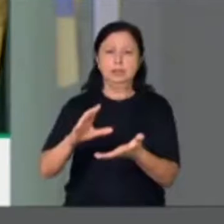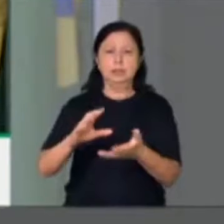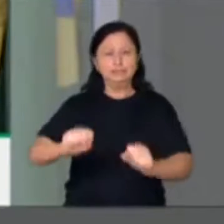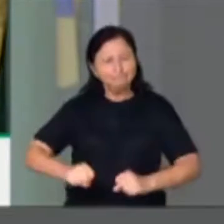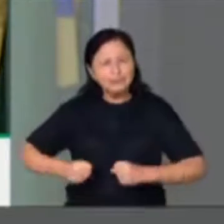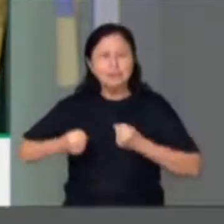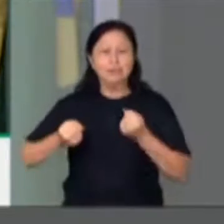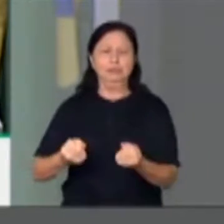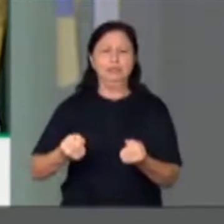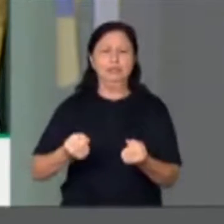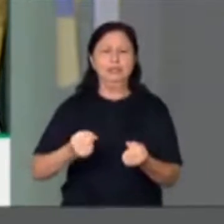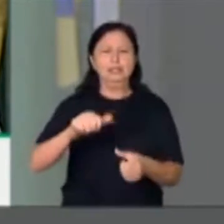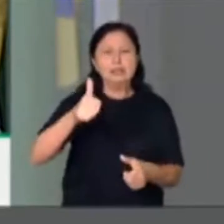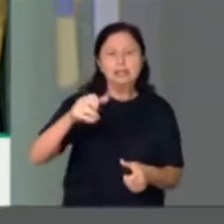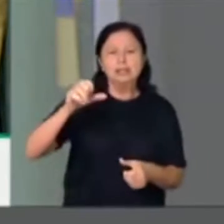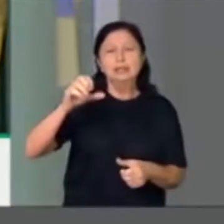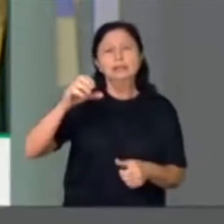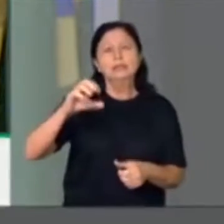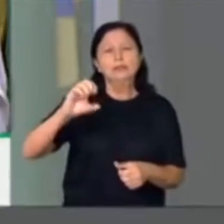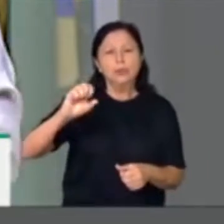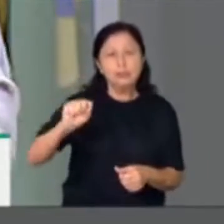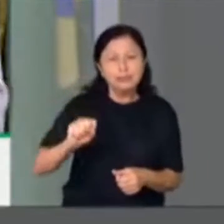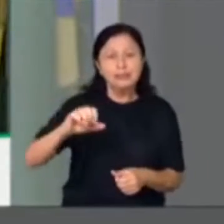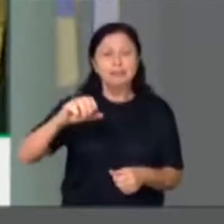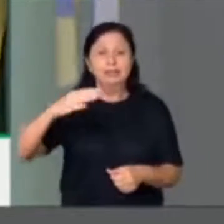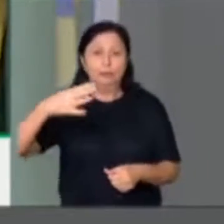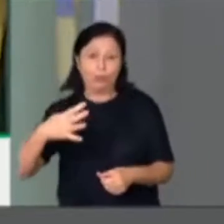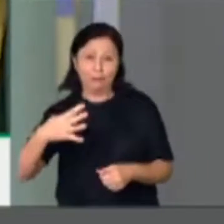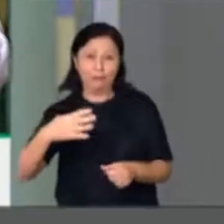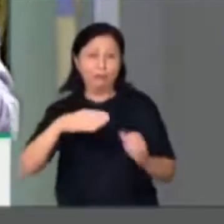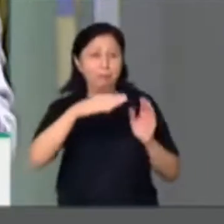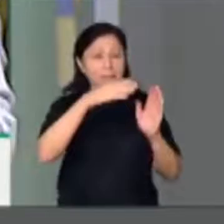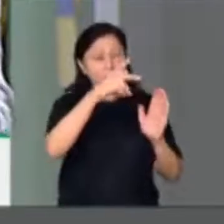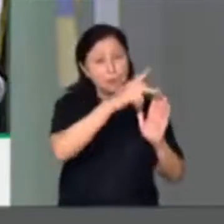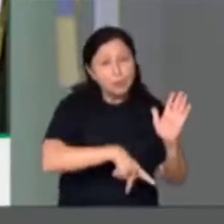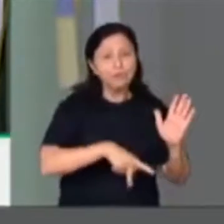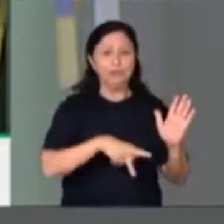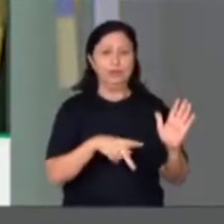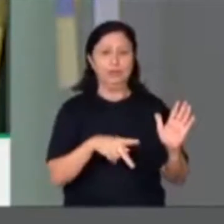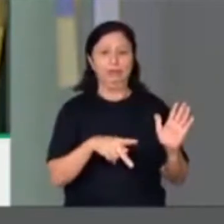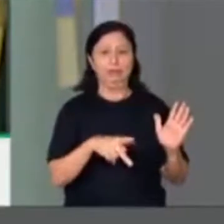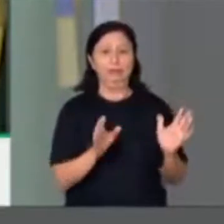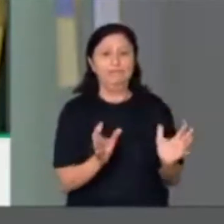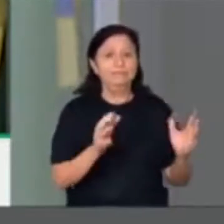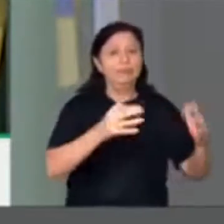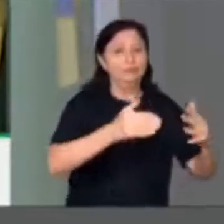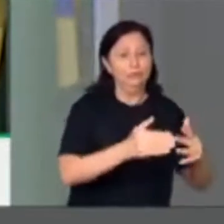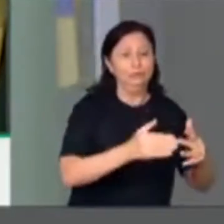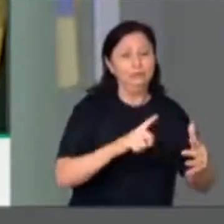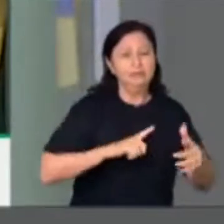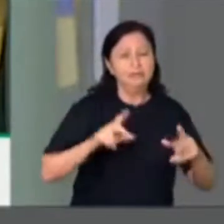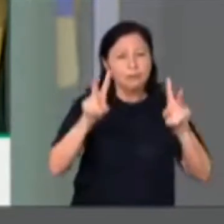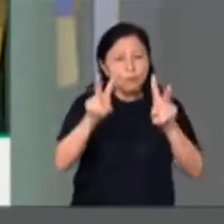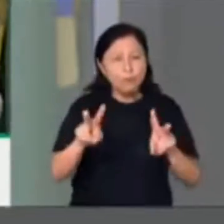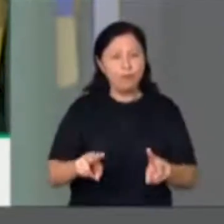projetos numa subcomissão que busca ter um olhar mais amplo para tudo aquilo e todas